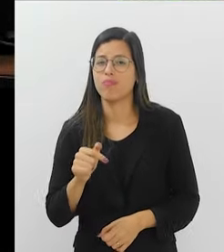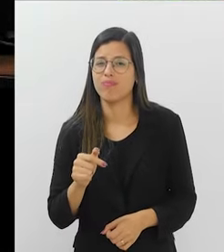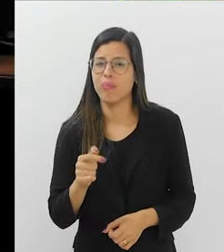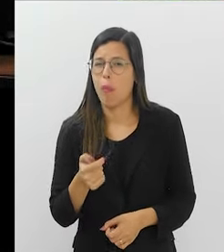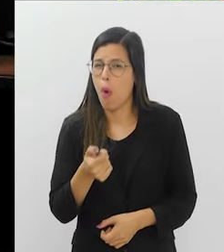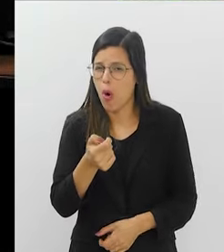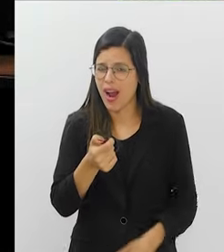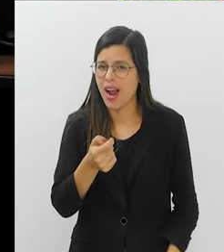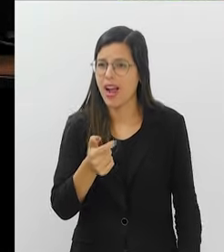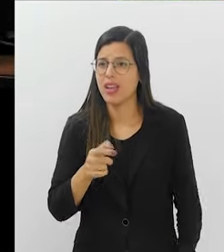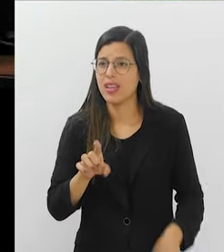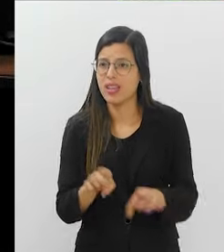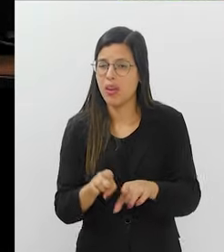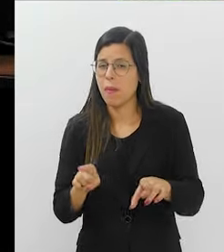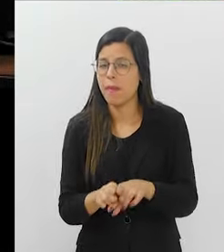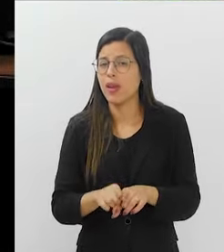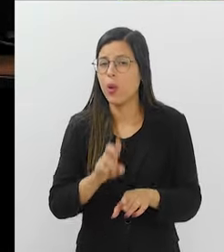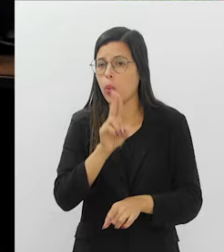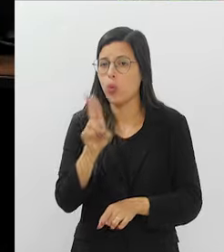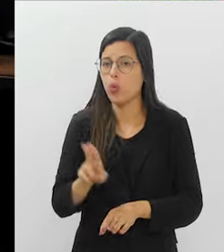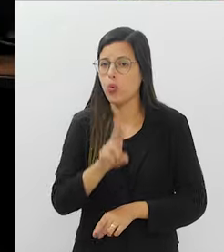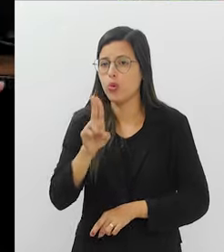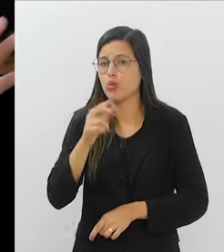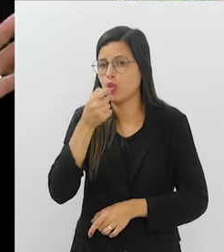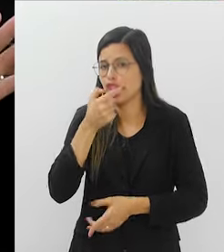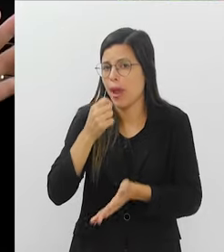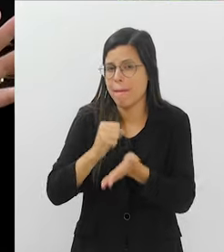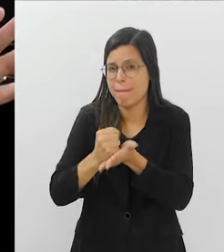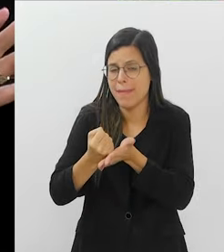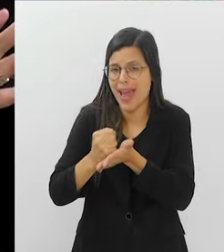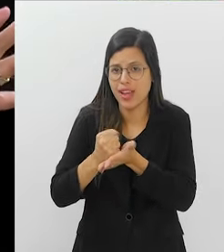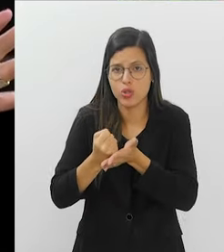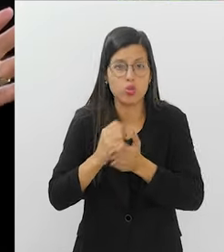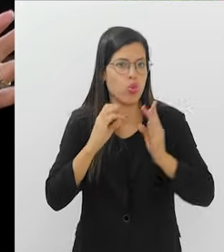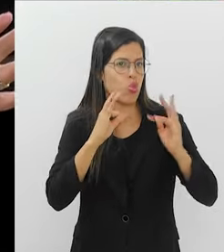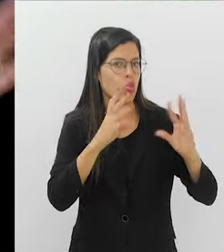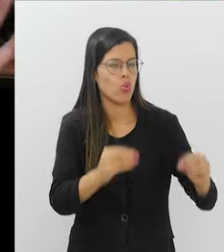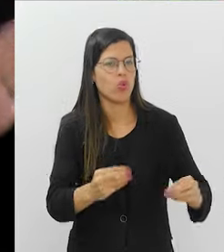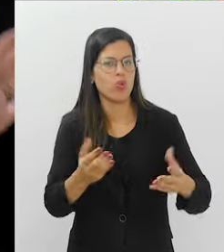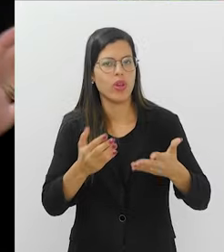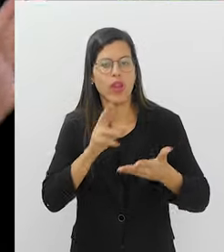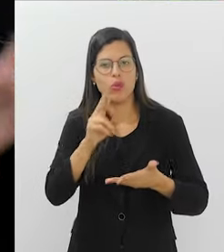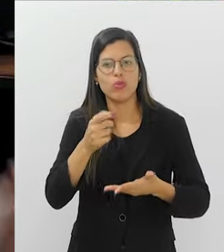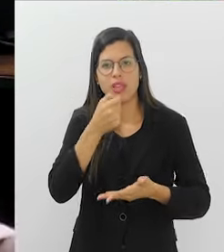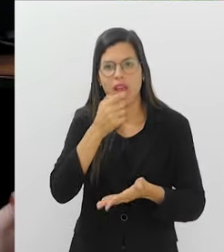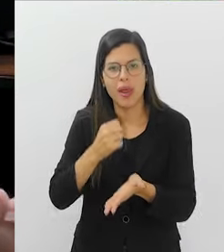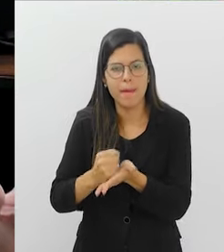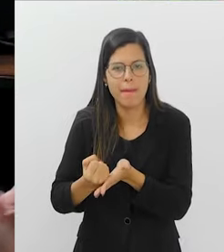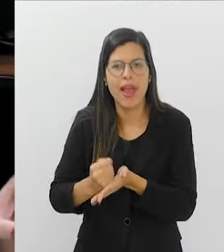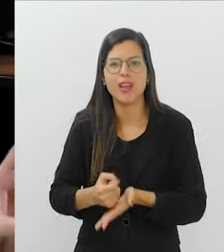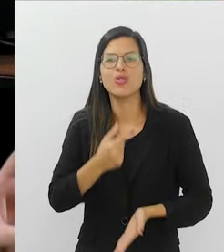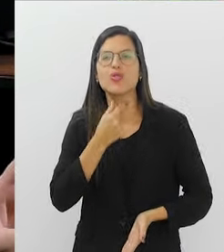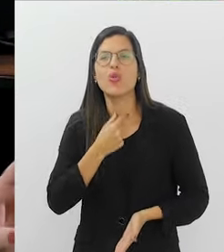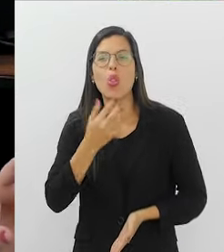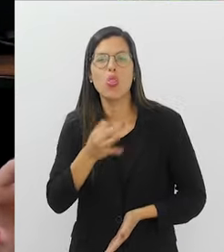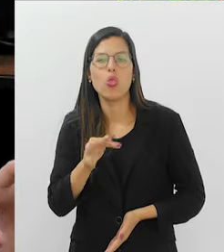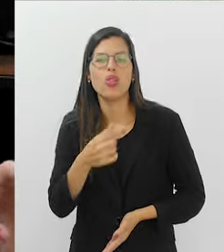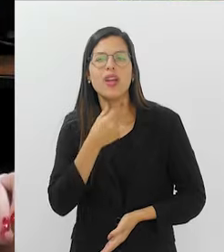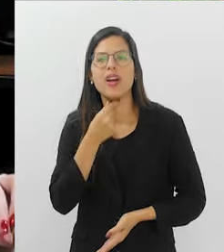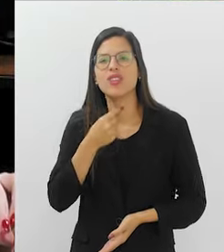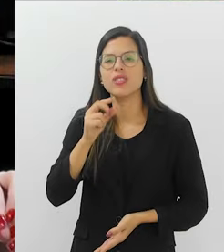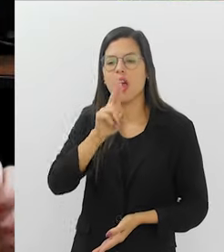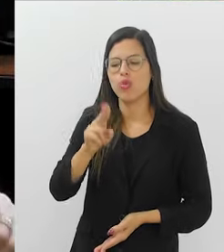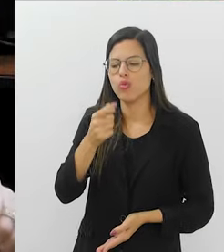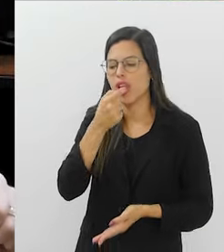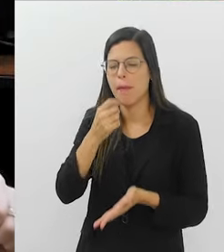além de tudo, uso indiscriminado de antibiótico. Para tudo a gente quer usar antibiótico. Qualquer garganta